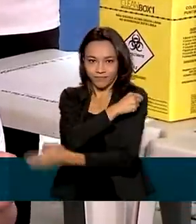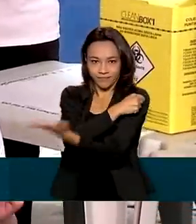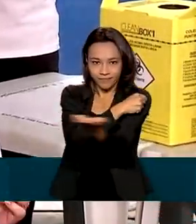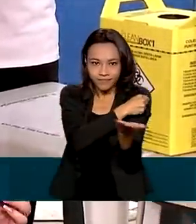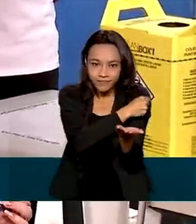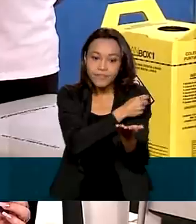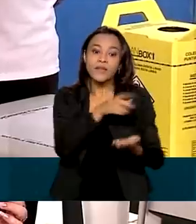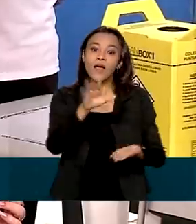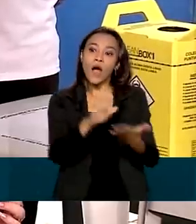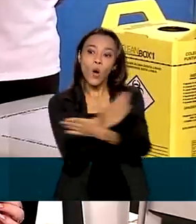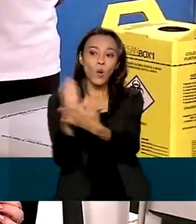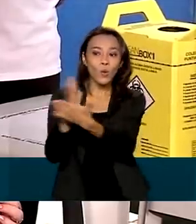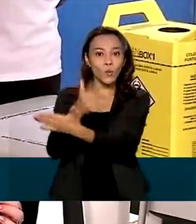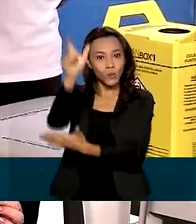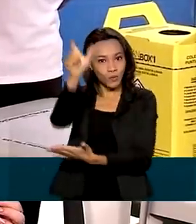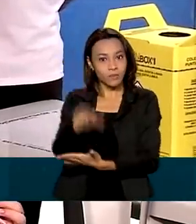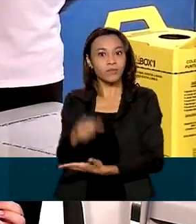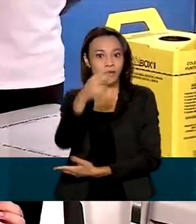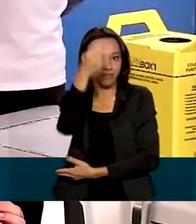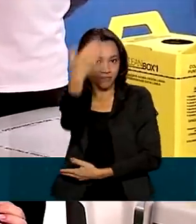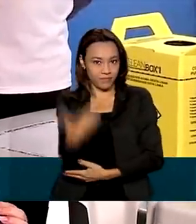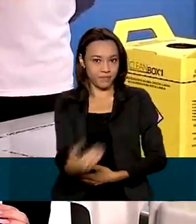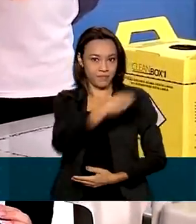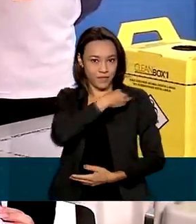vacinados pelo ministro da Saúde.